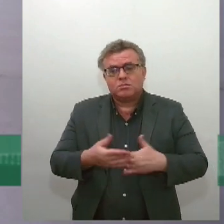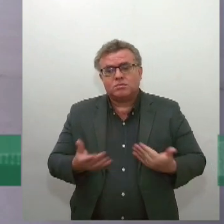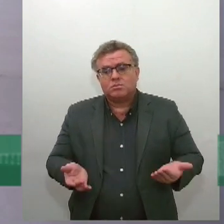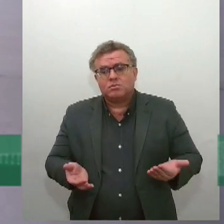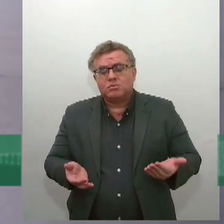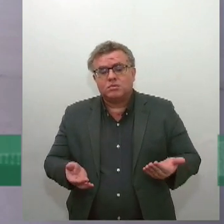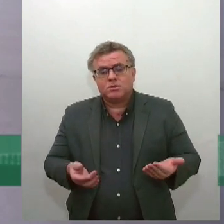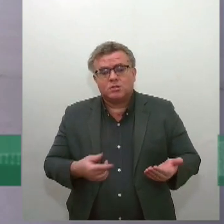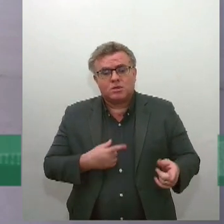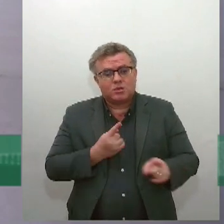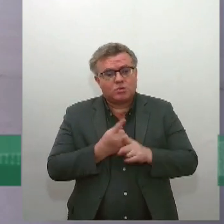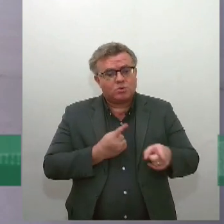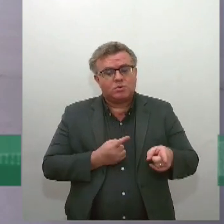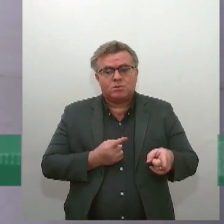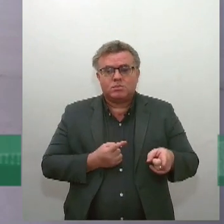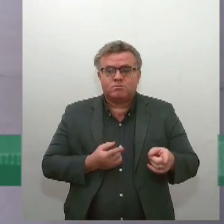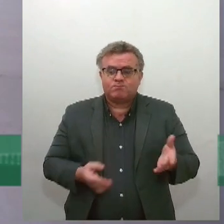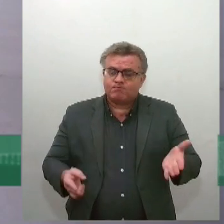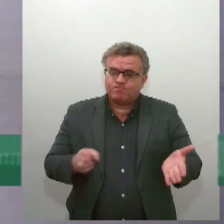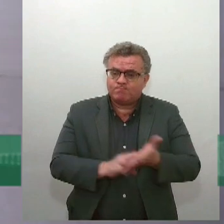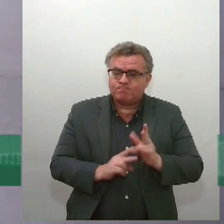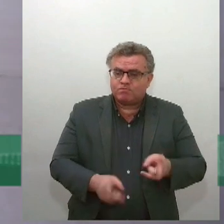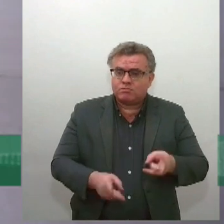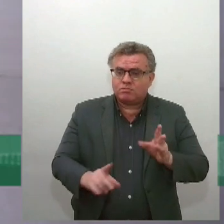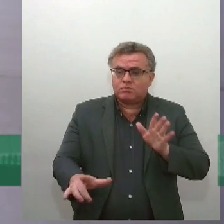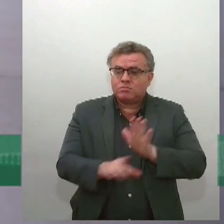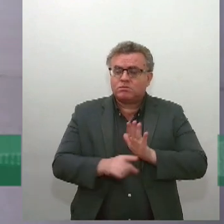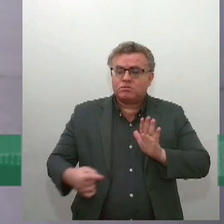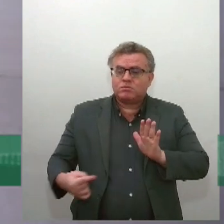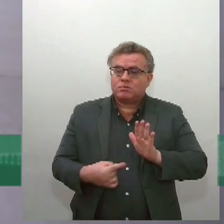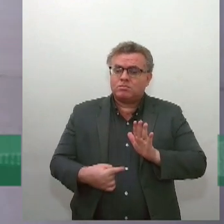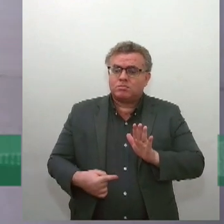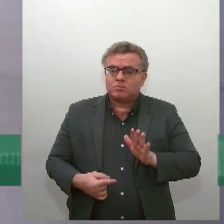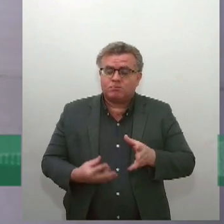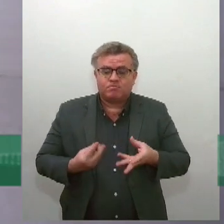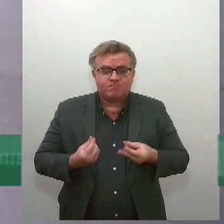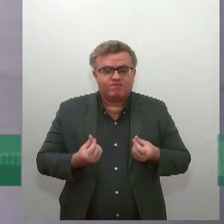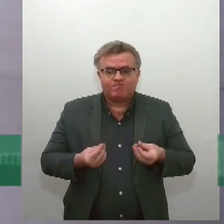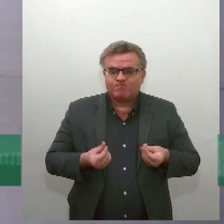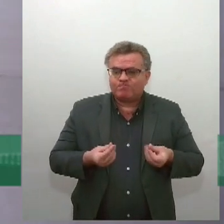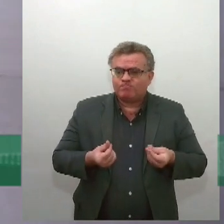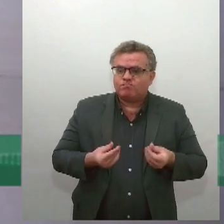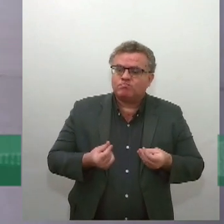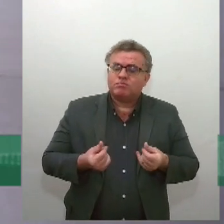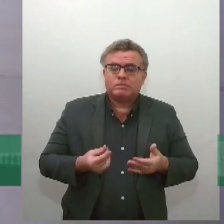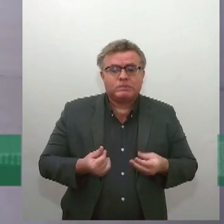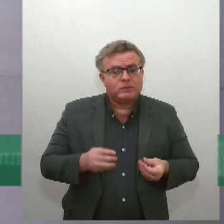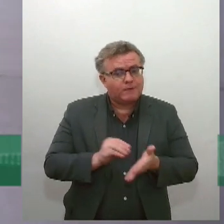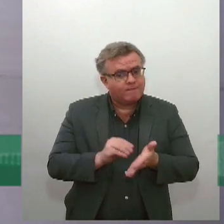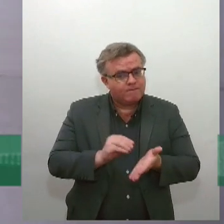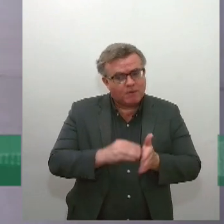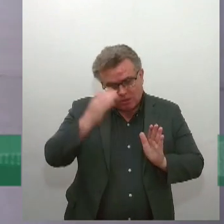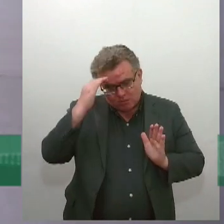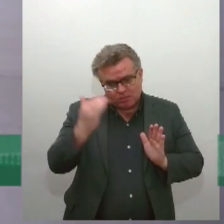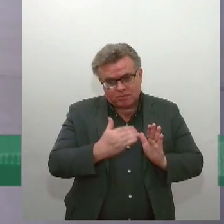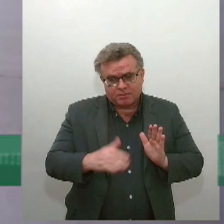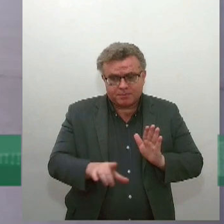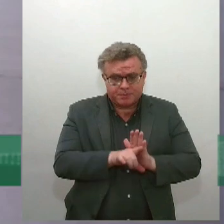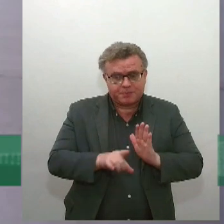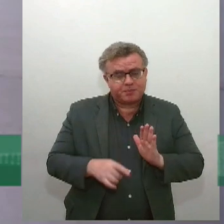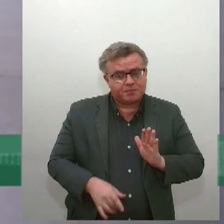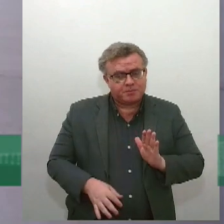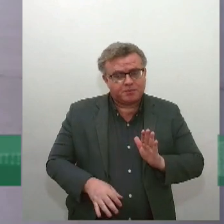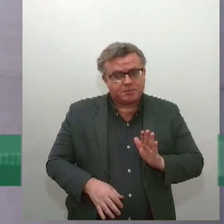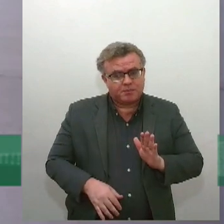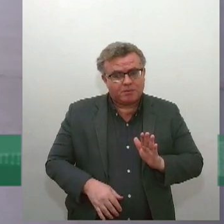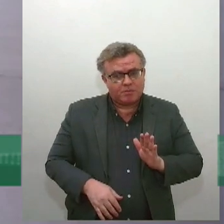reafirmação, inclusive do ponto de vista legislativo, é um fenômeno que ela pode funcionar, porque ali você cria uma nova pauta de discussão